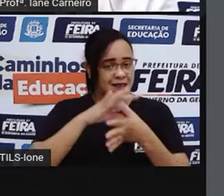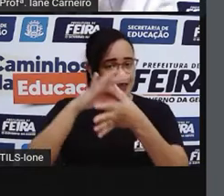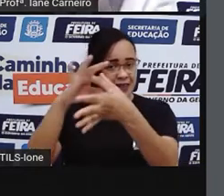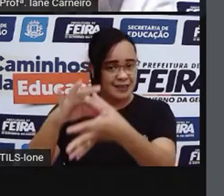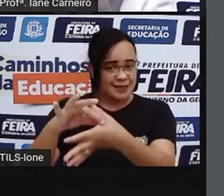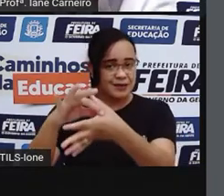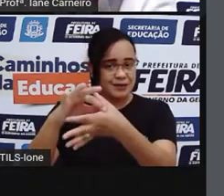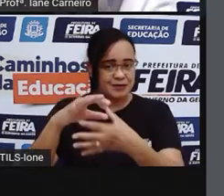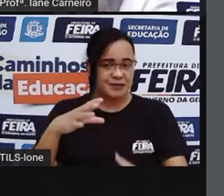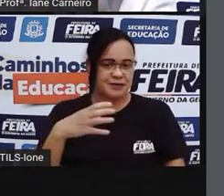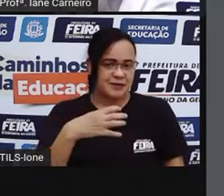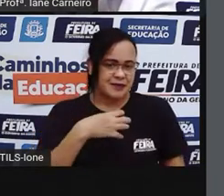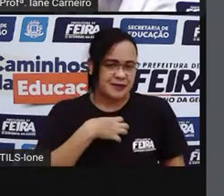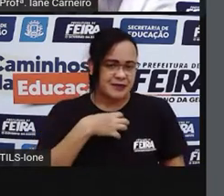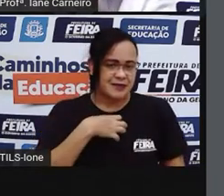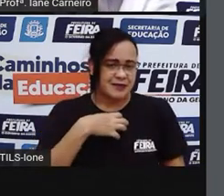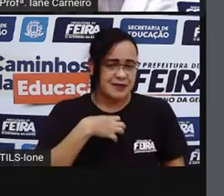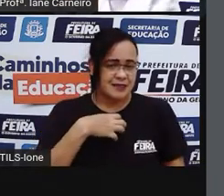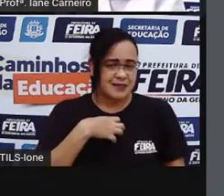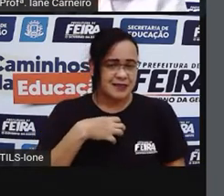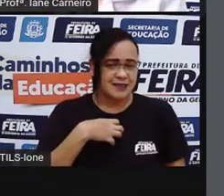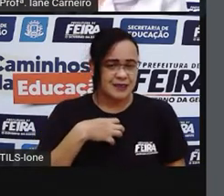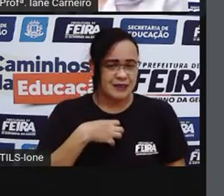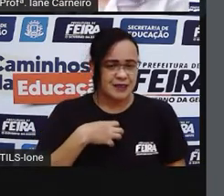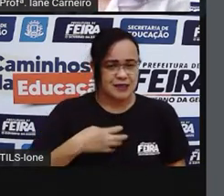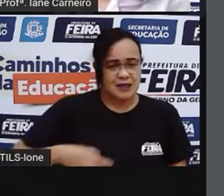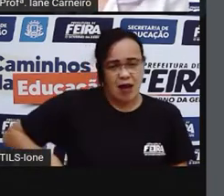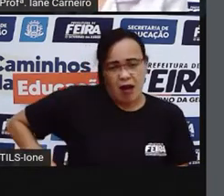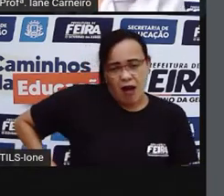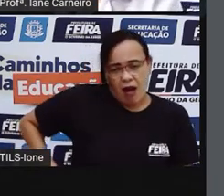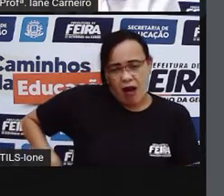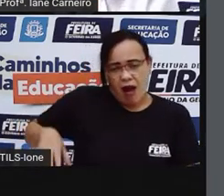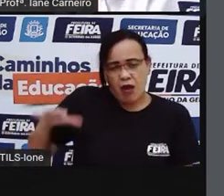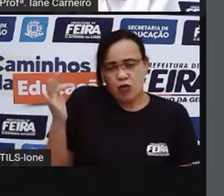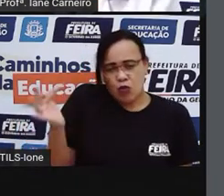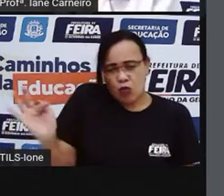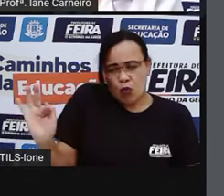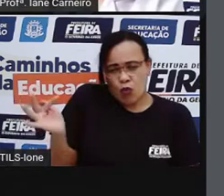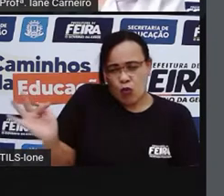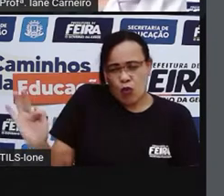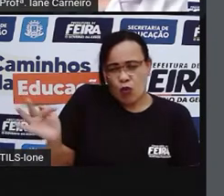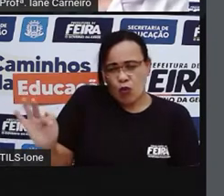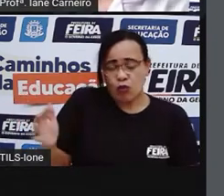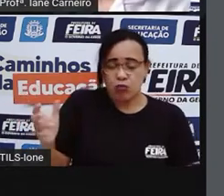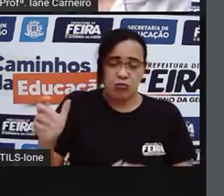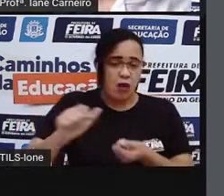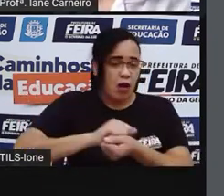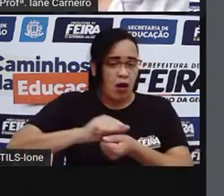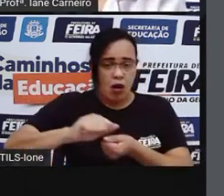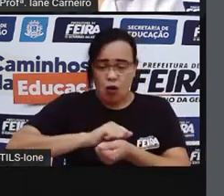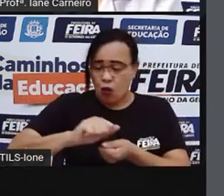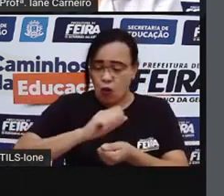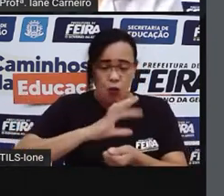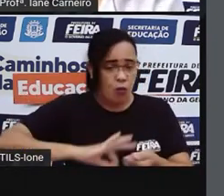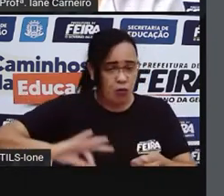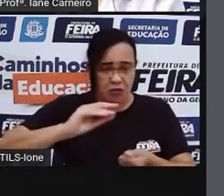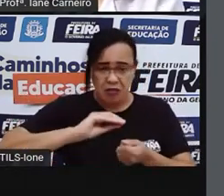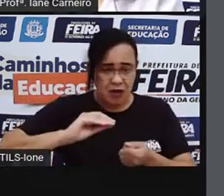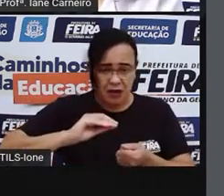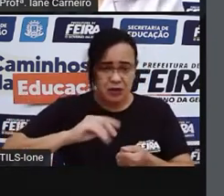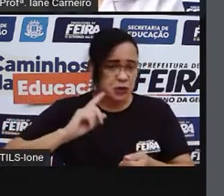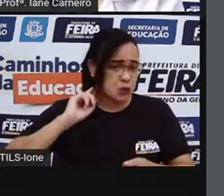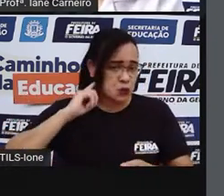Sentindo dor na bacia, dona Laura não podia lavar toda a roupa suja que estava